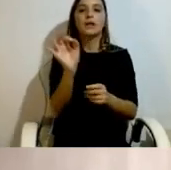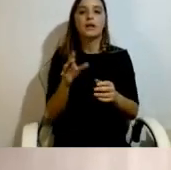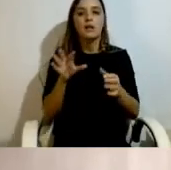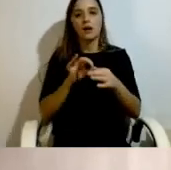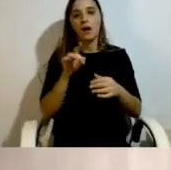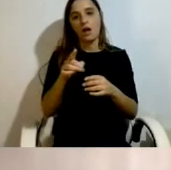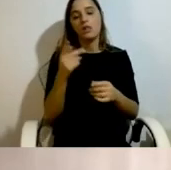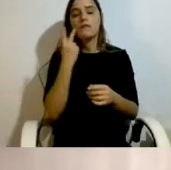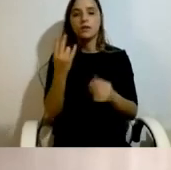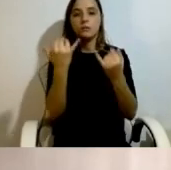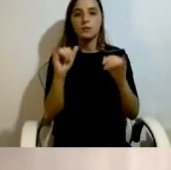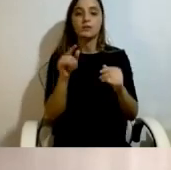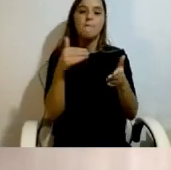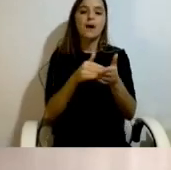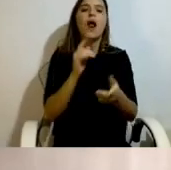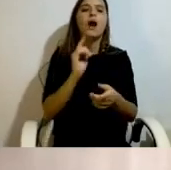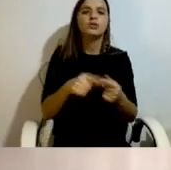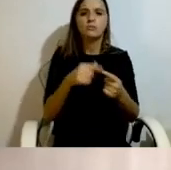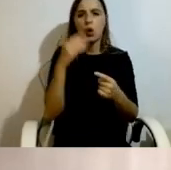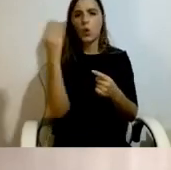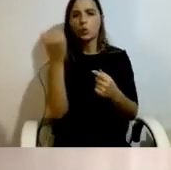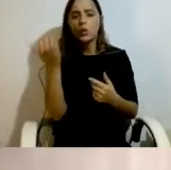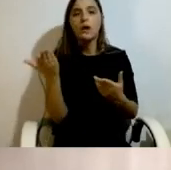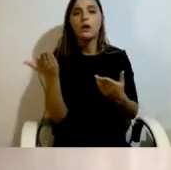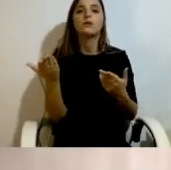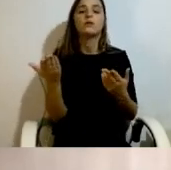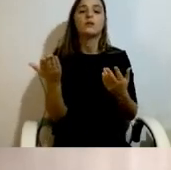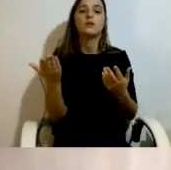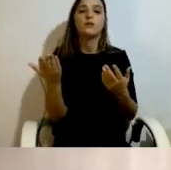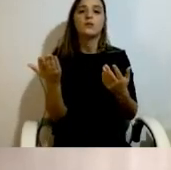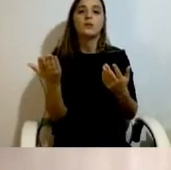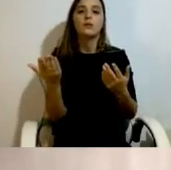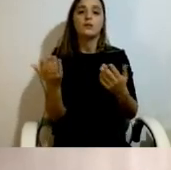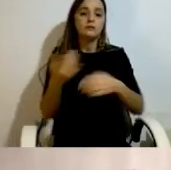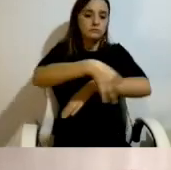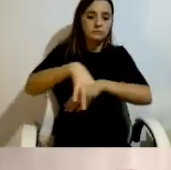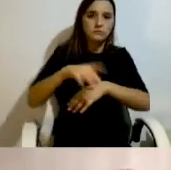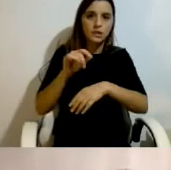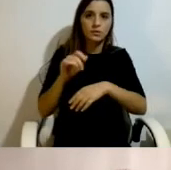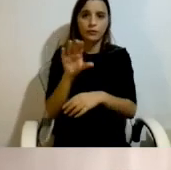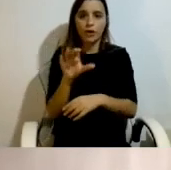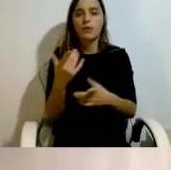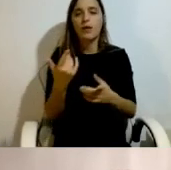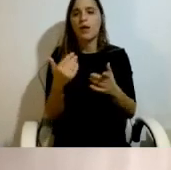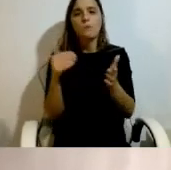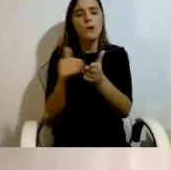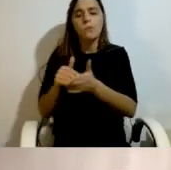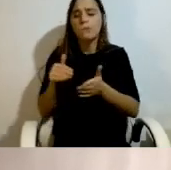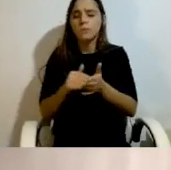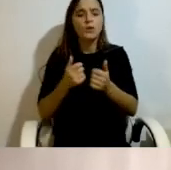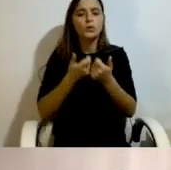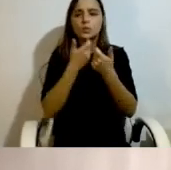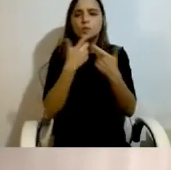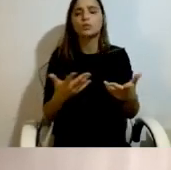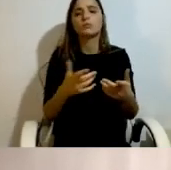a nível cultural, a nível arquitetónico, são todas as barreiras que impedem que as pessoas com